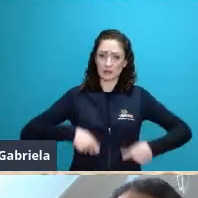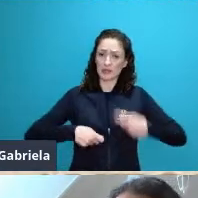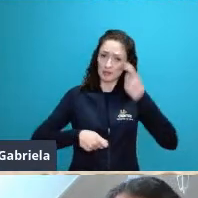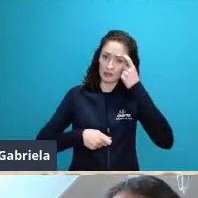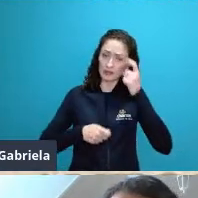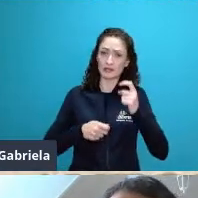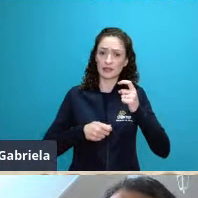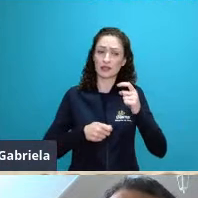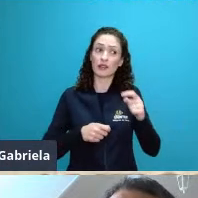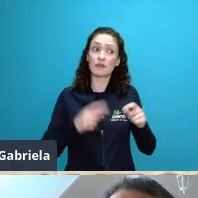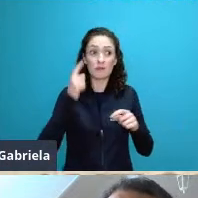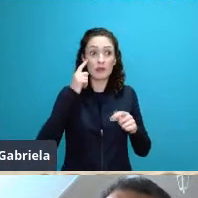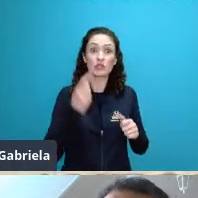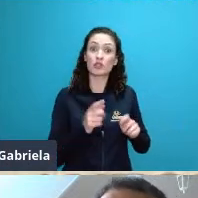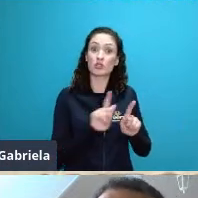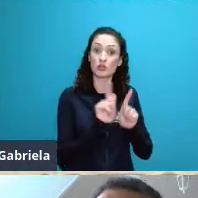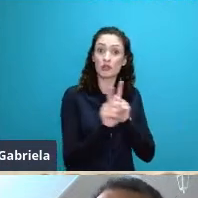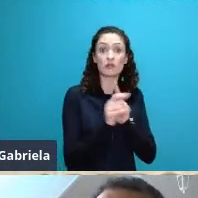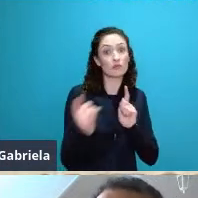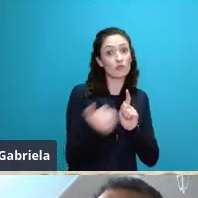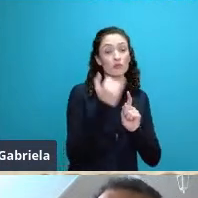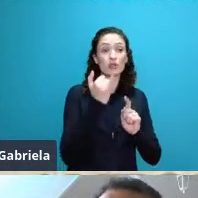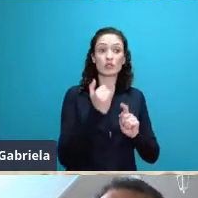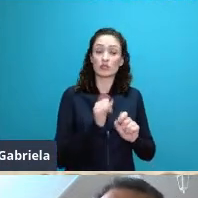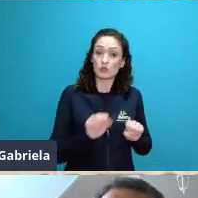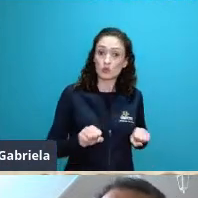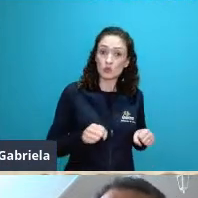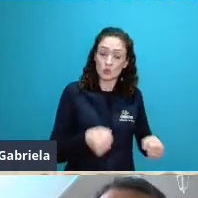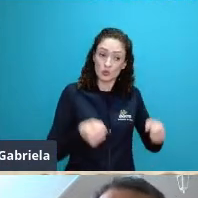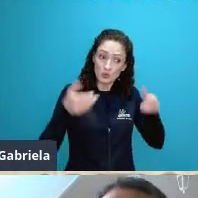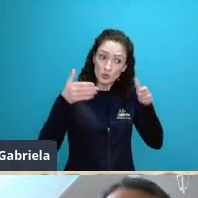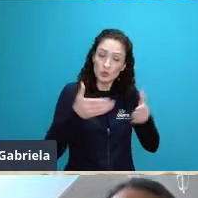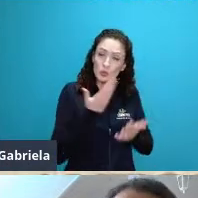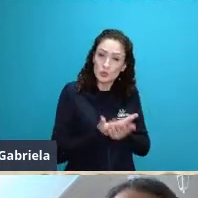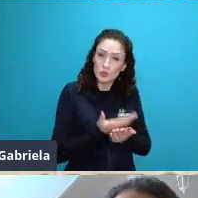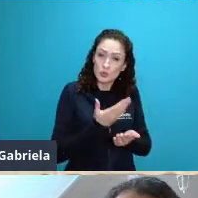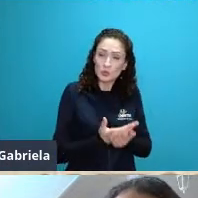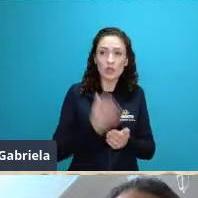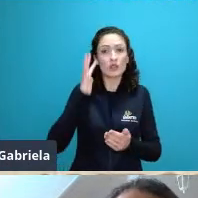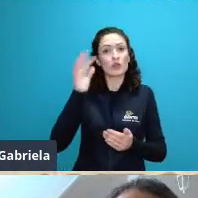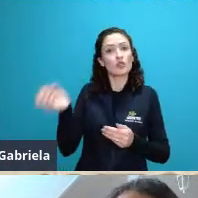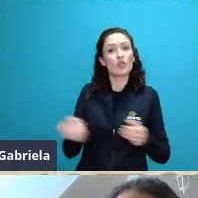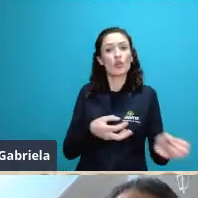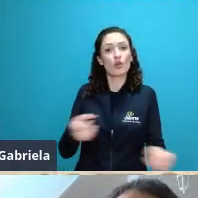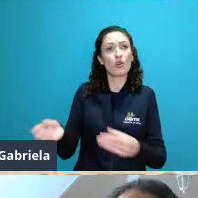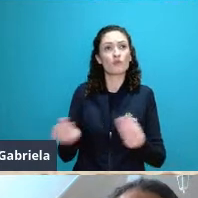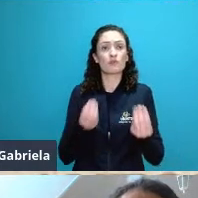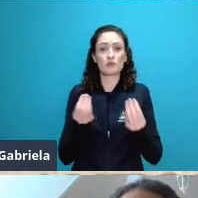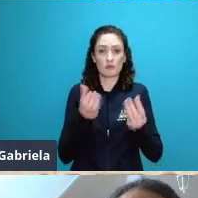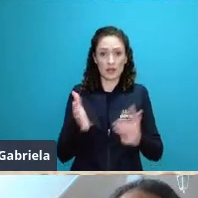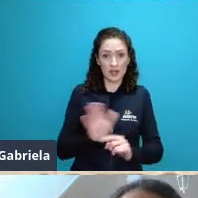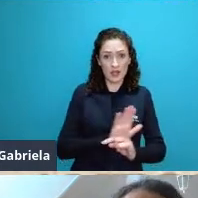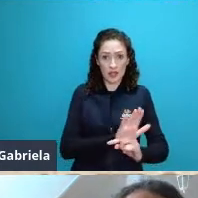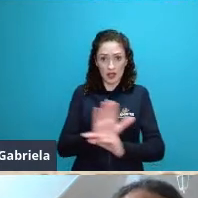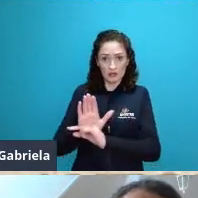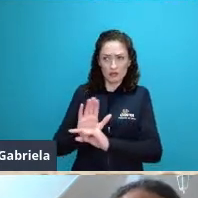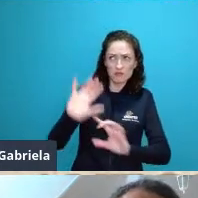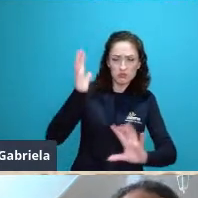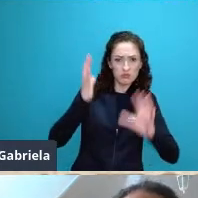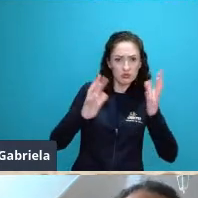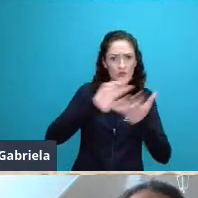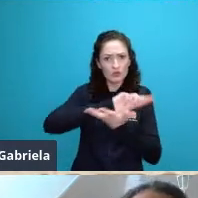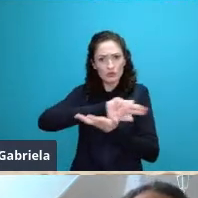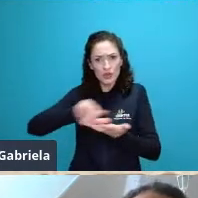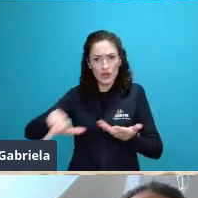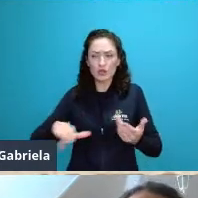desenvolvimento de teorias novas teorias para explicar os fenômenos os diversos fenômenos espaciais como seu objeto de